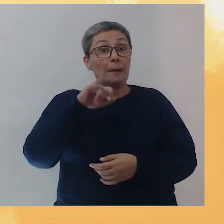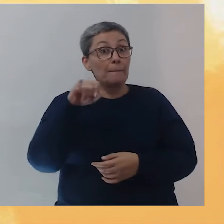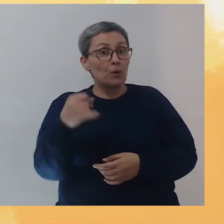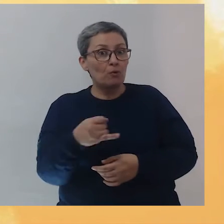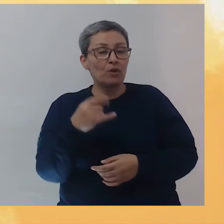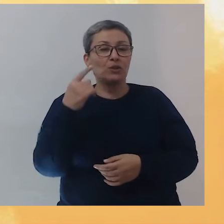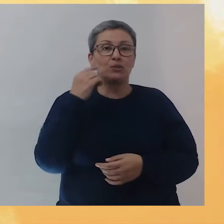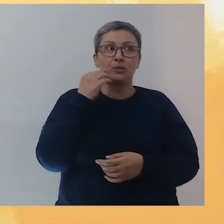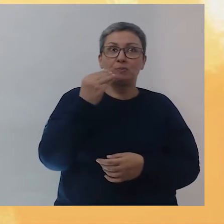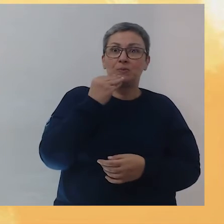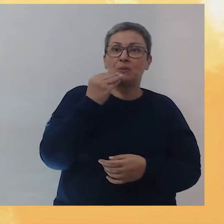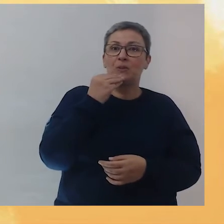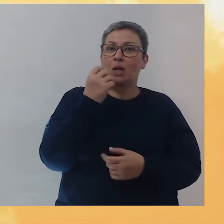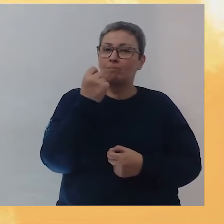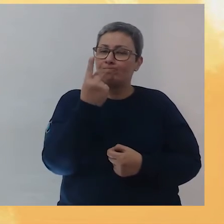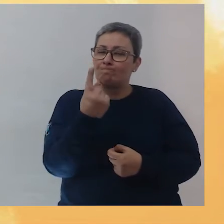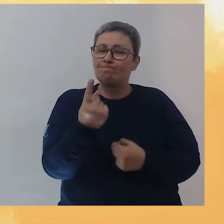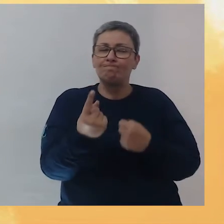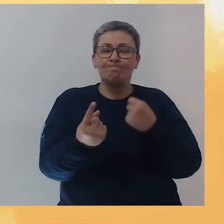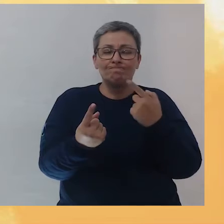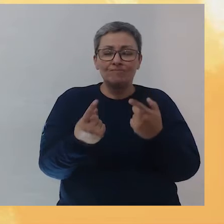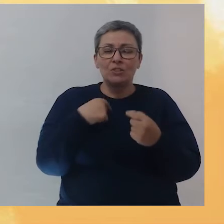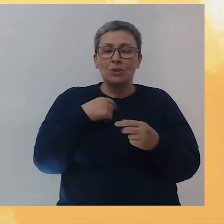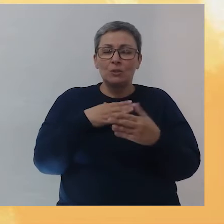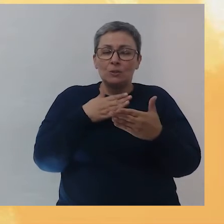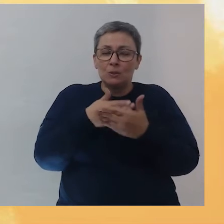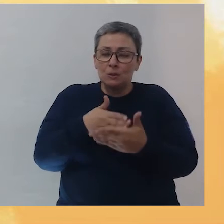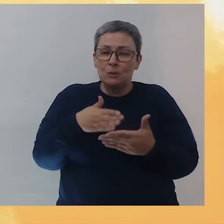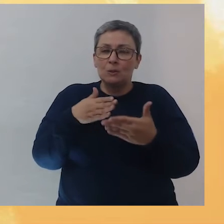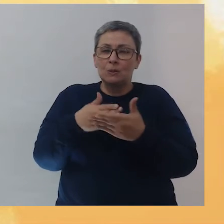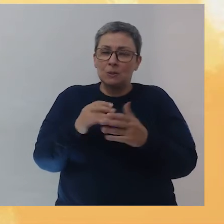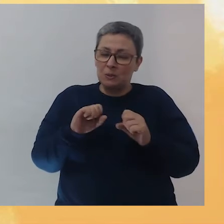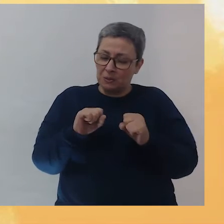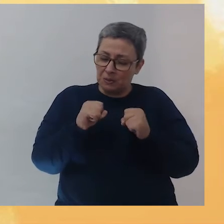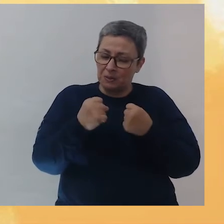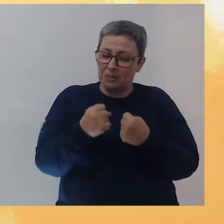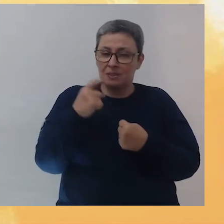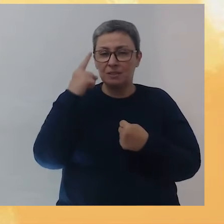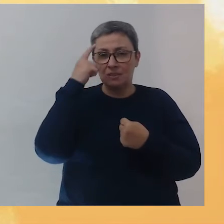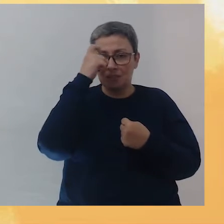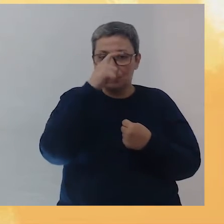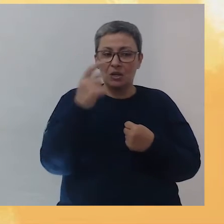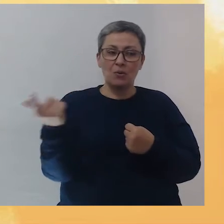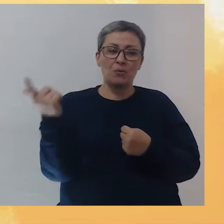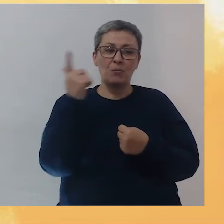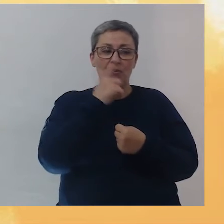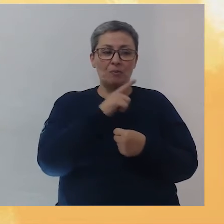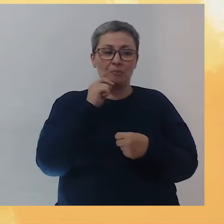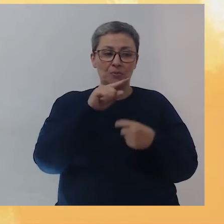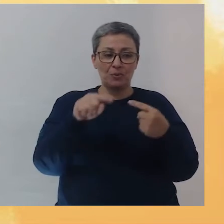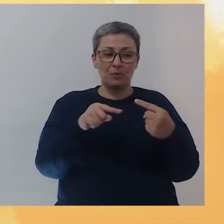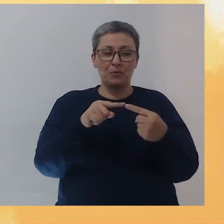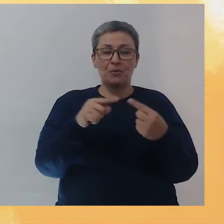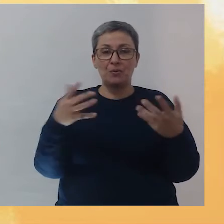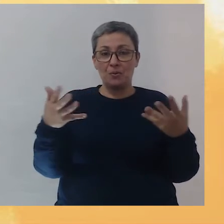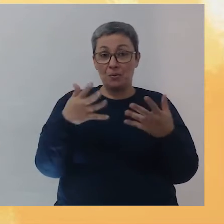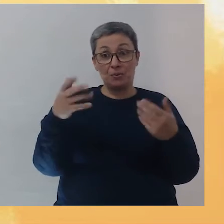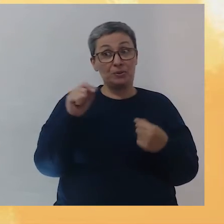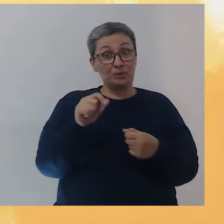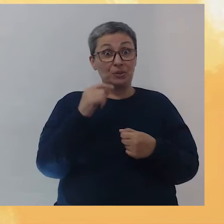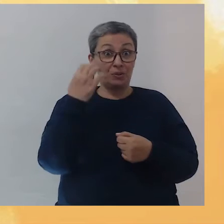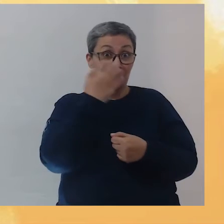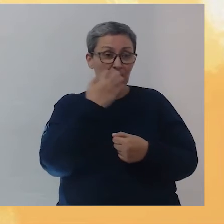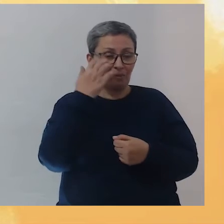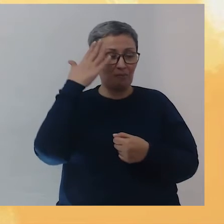Aproveitou as raras oportunidades que teve e enfrentou todas as dificuldades para conquistar seus objetivos. Hoje ele é aí